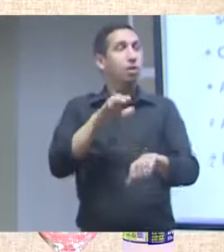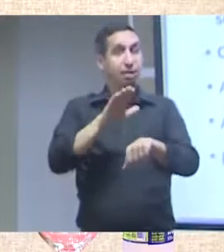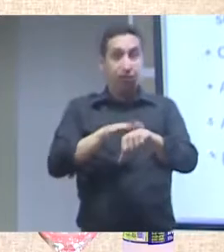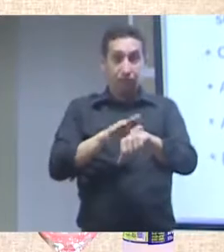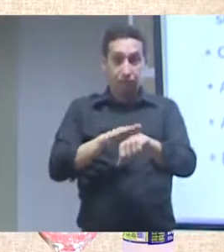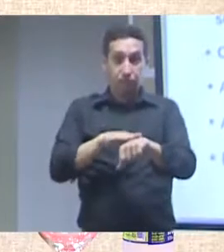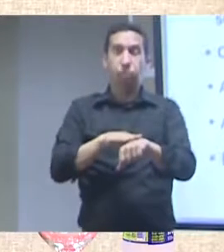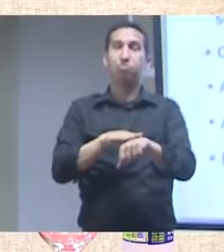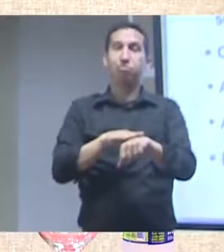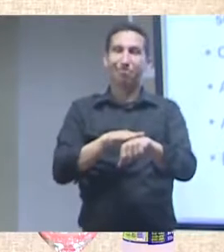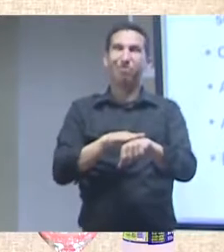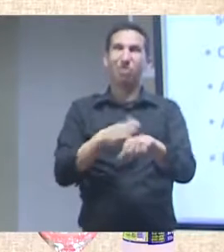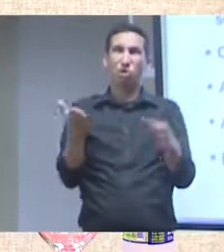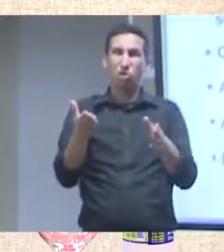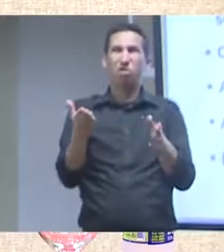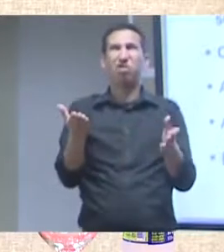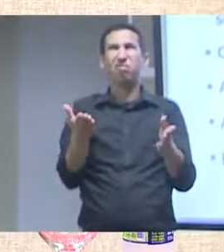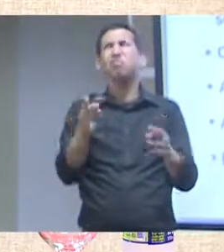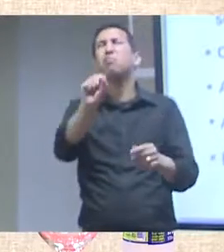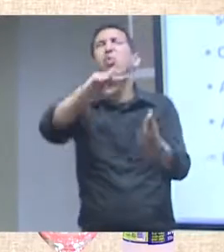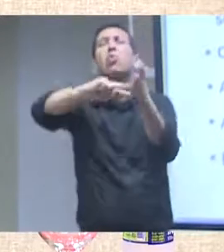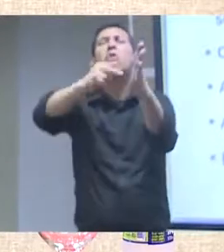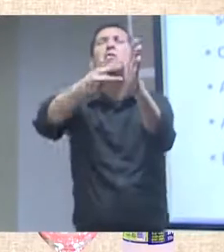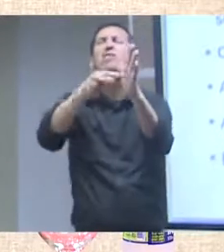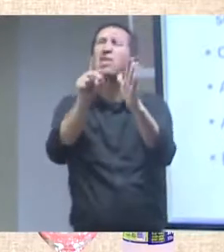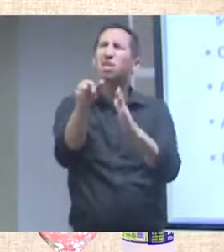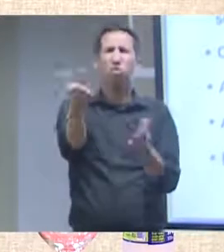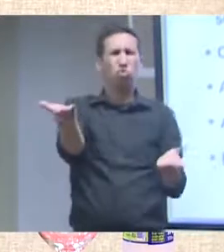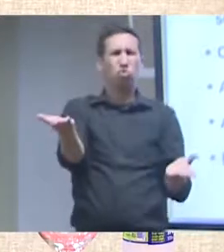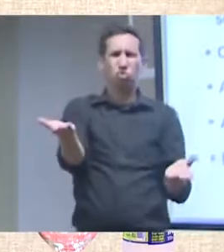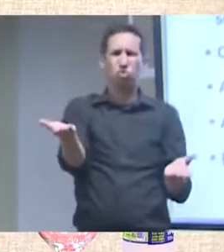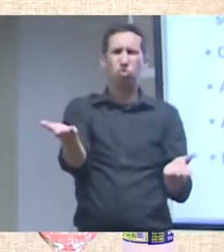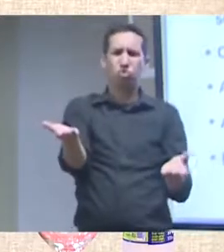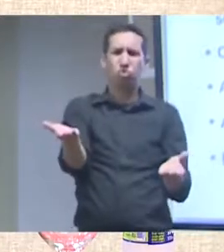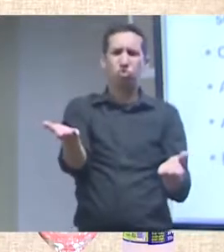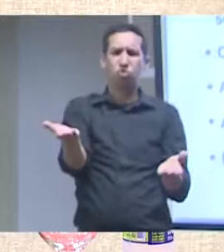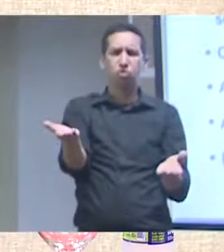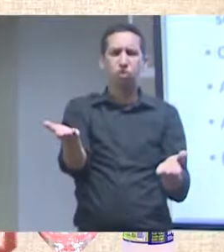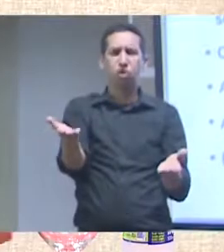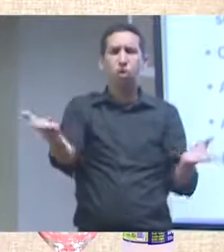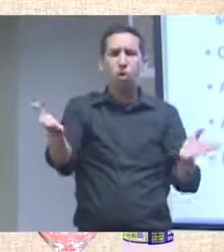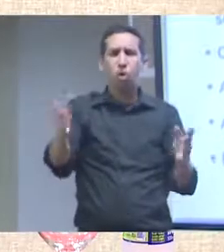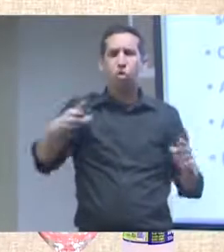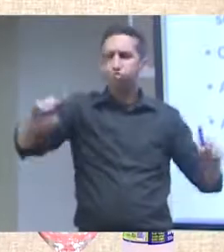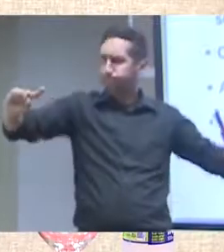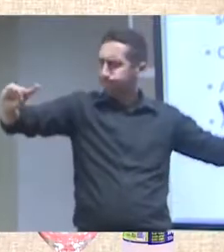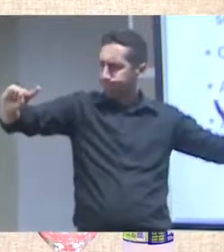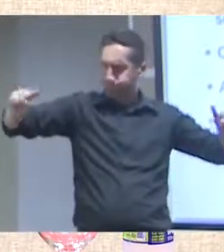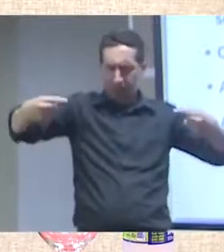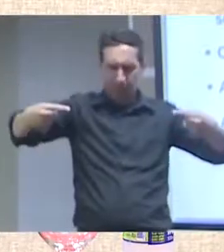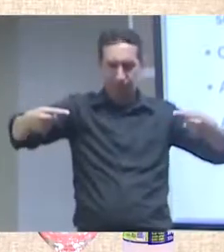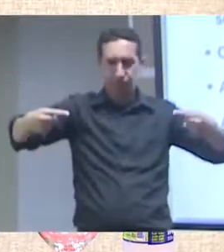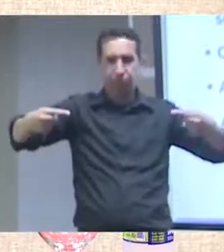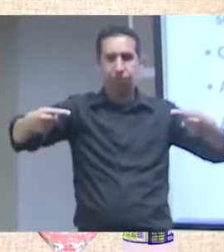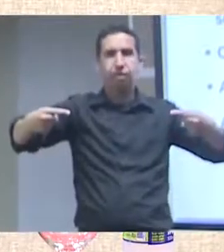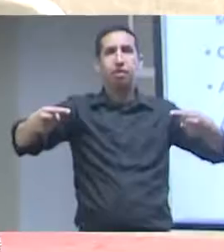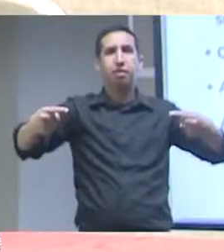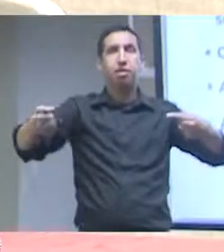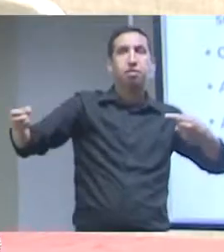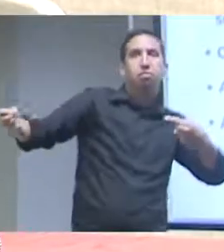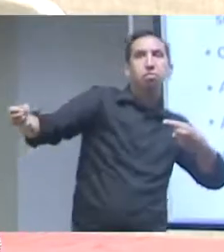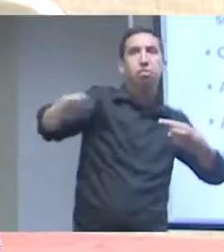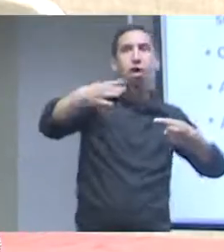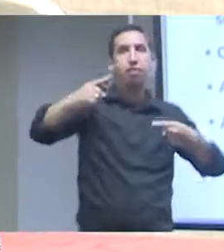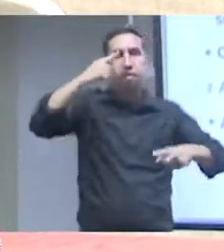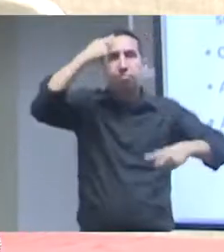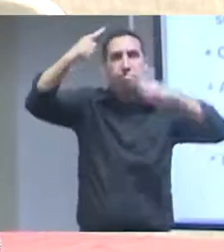significa isso em termos da confrontação de novos regimes de verdade? Como é que